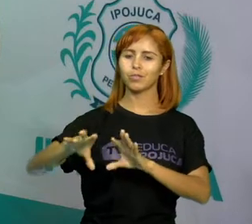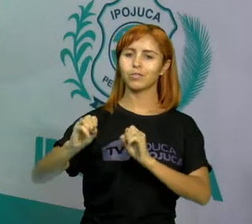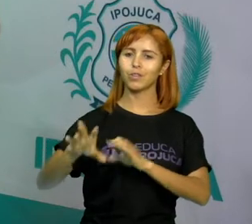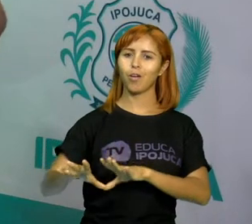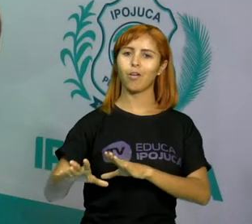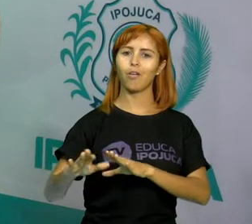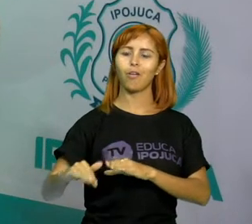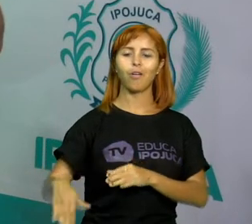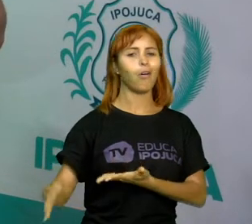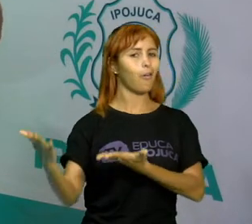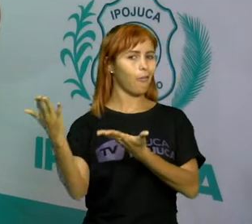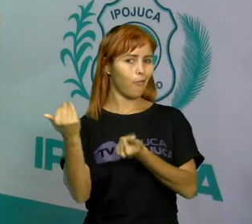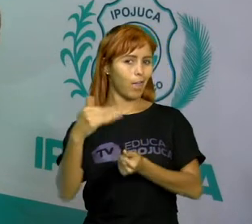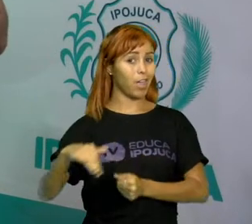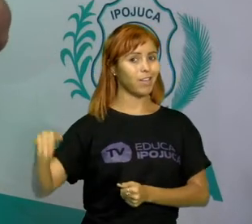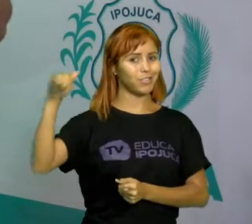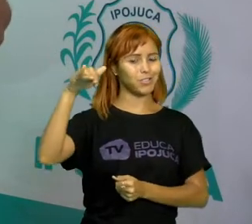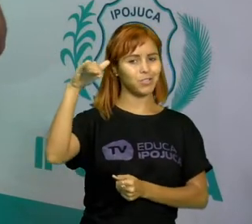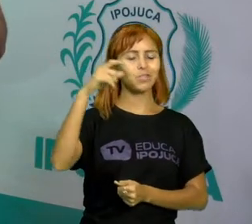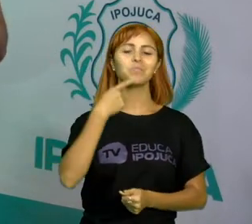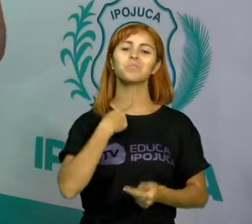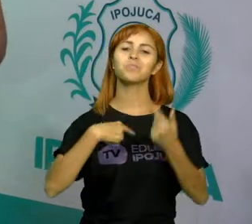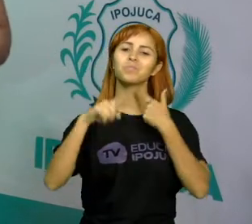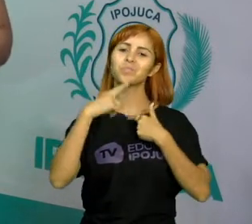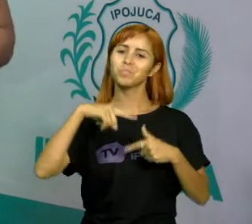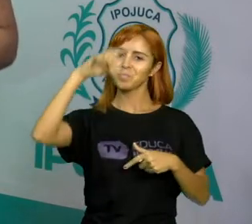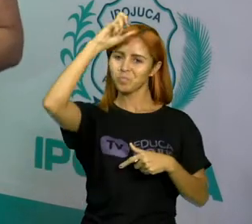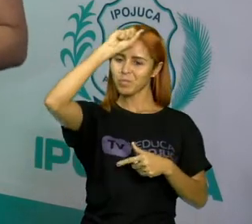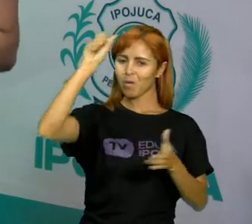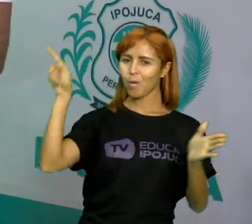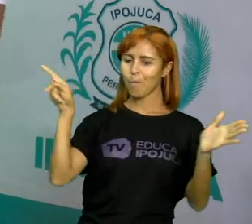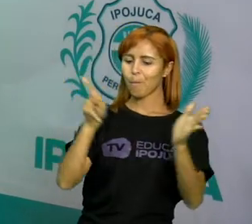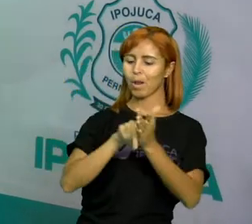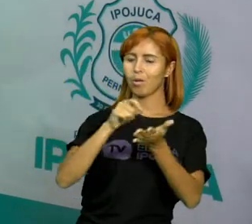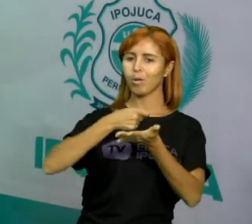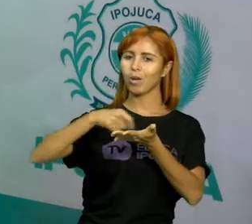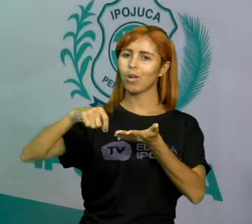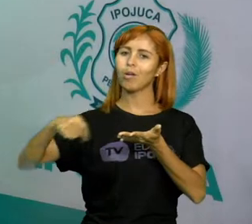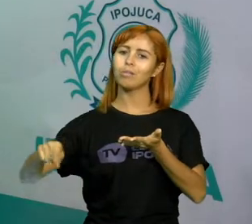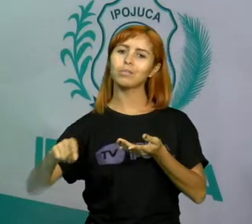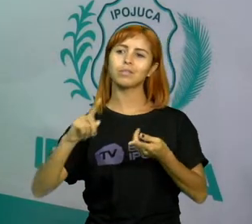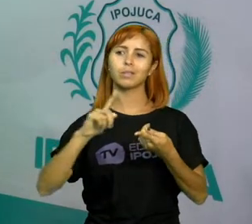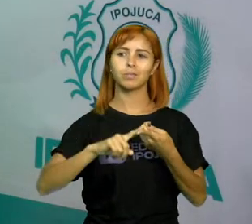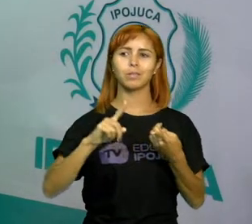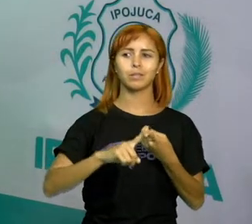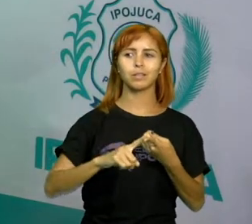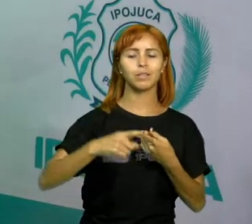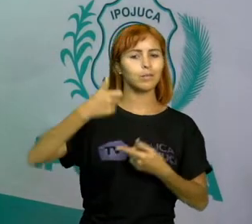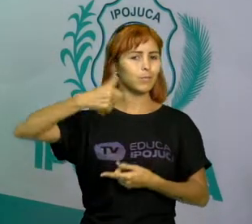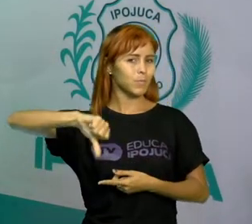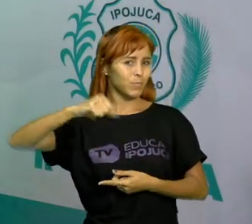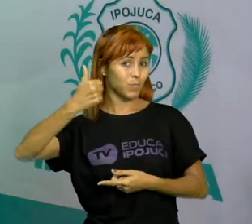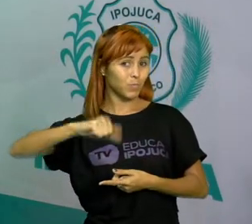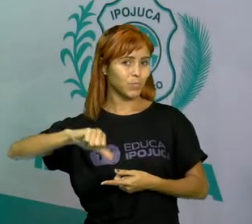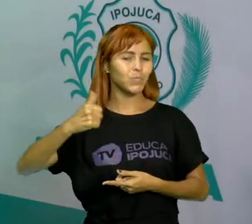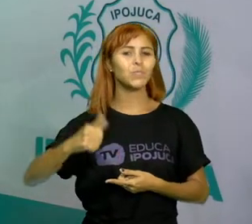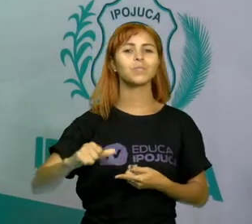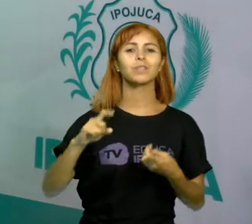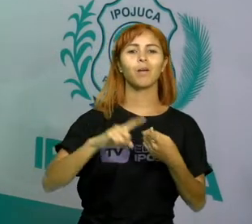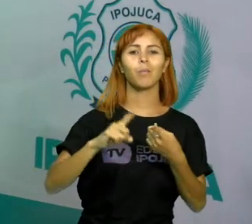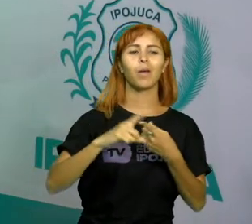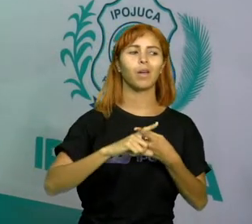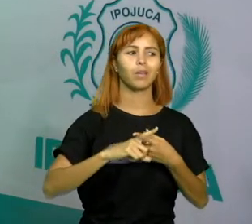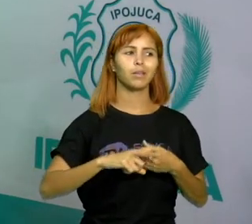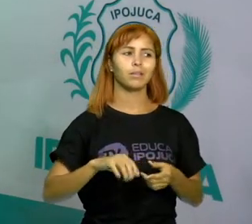adultos. Que é um desejo de aprender e assinar o próprio nome. Partindo aqui para essa análise aqui do conto O